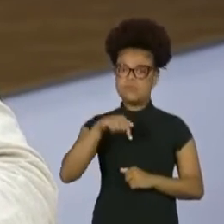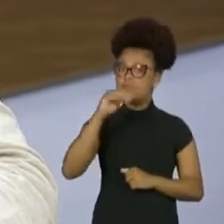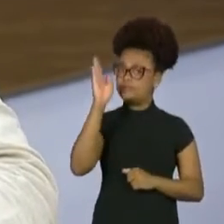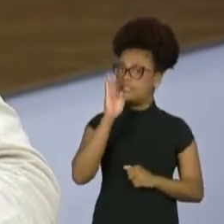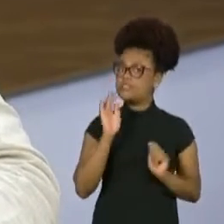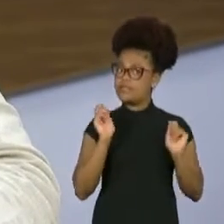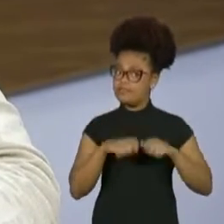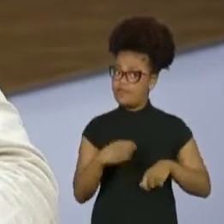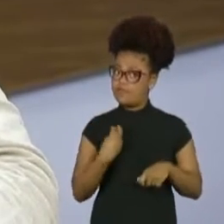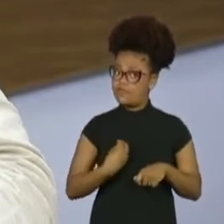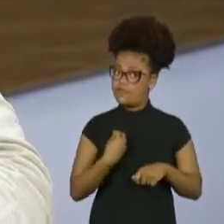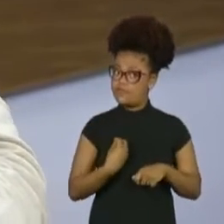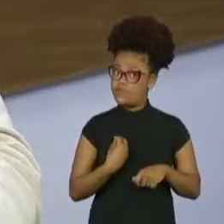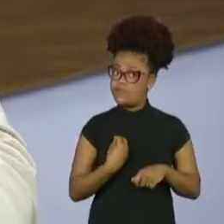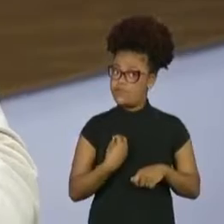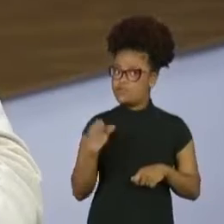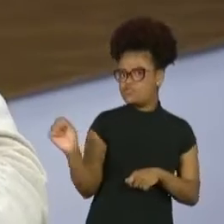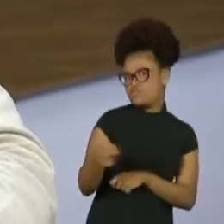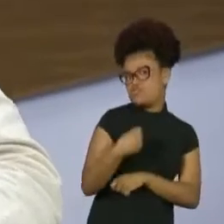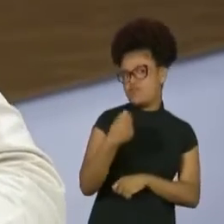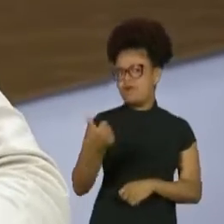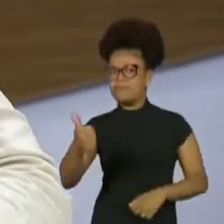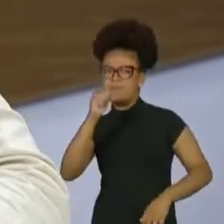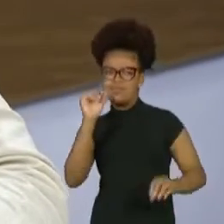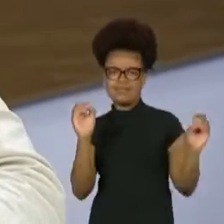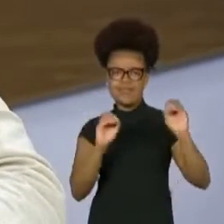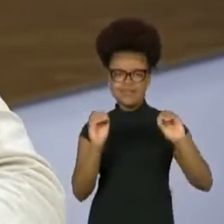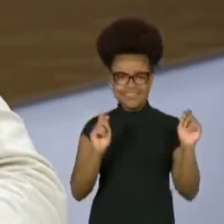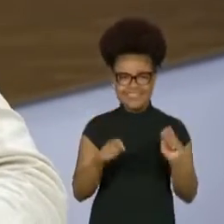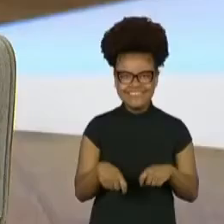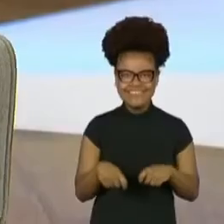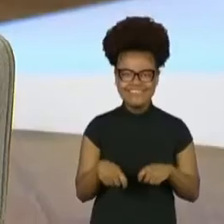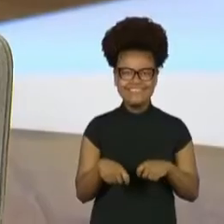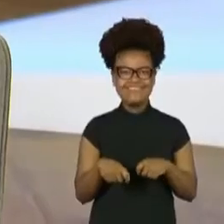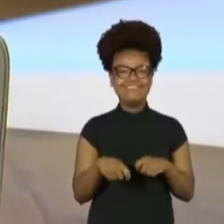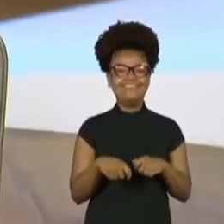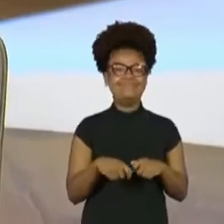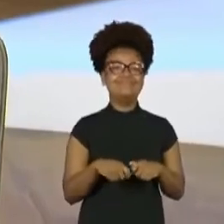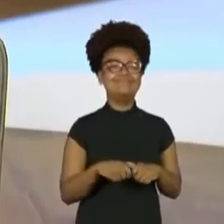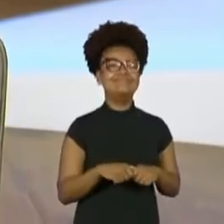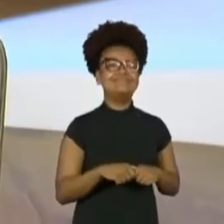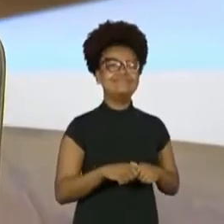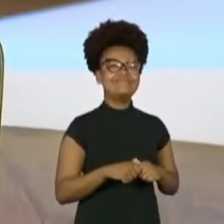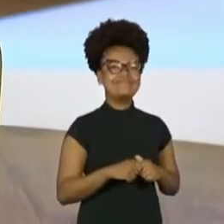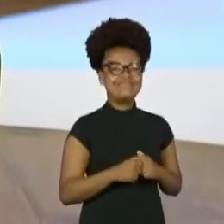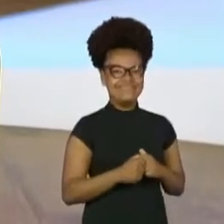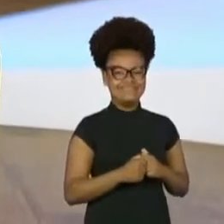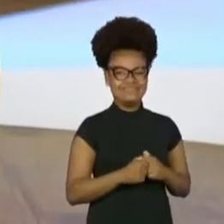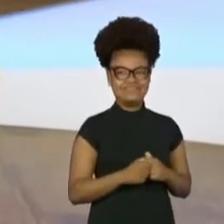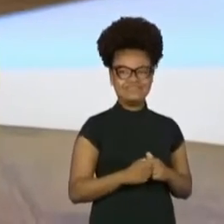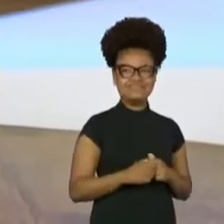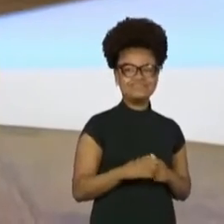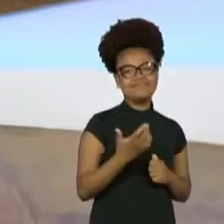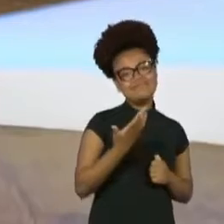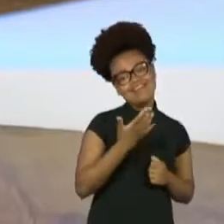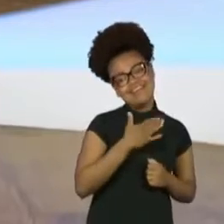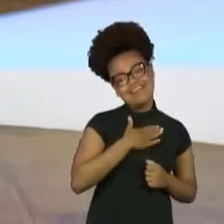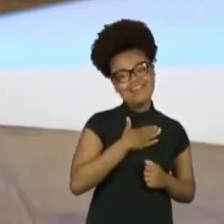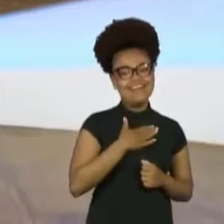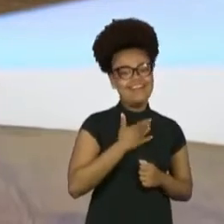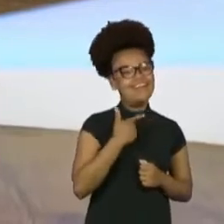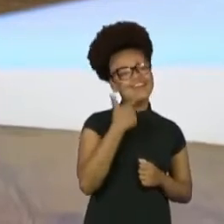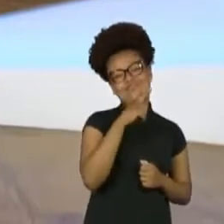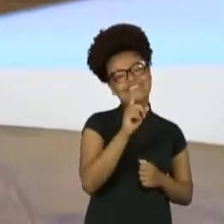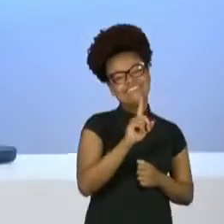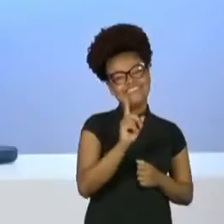Está dando para não? É uma boa pergunta. É a melhor. Muito bom. Eu não consigo.